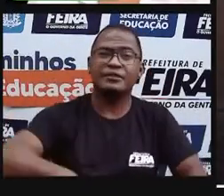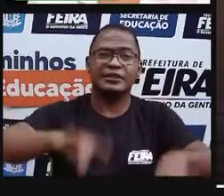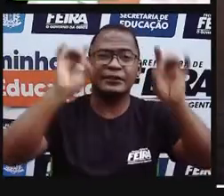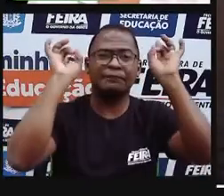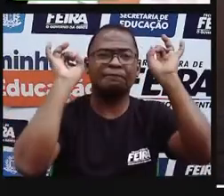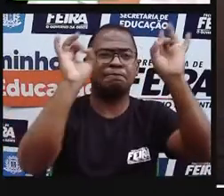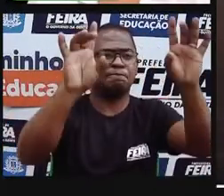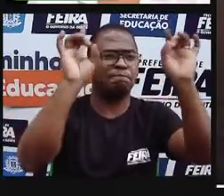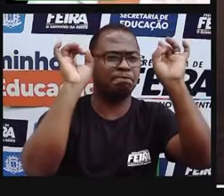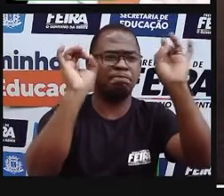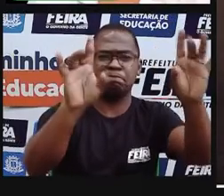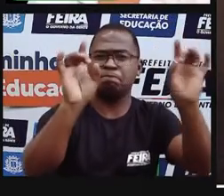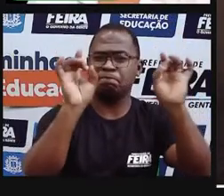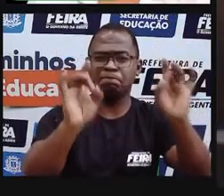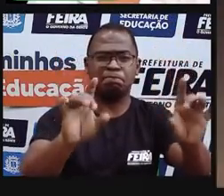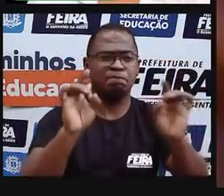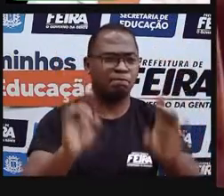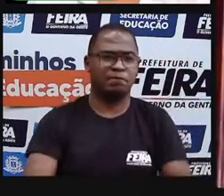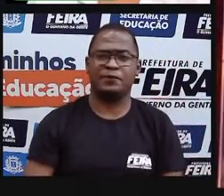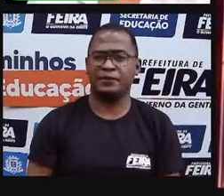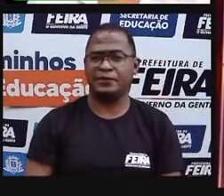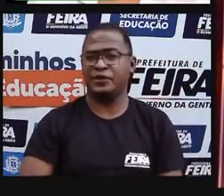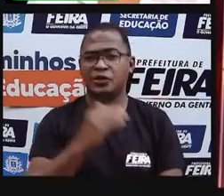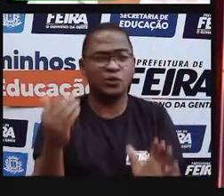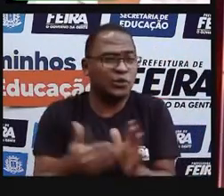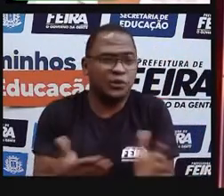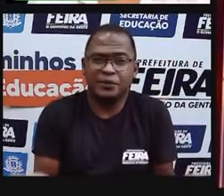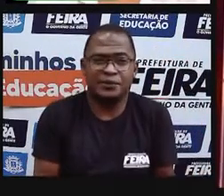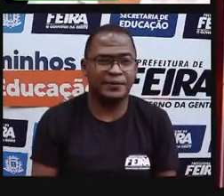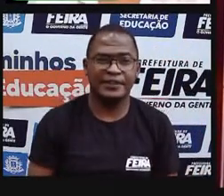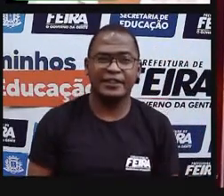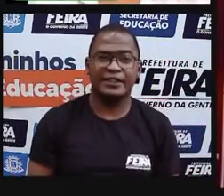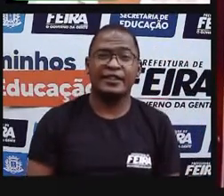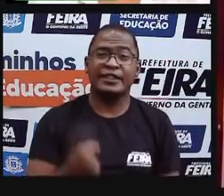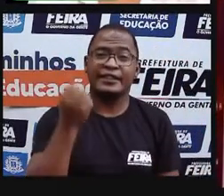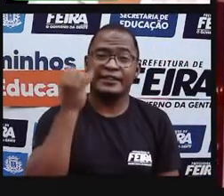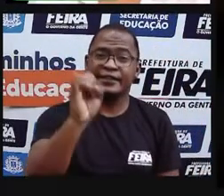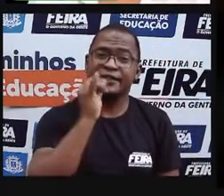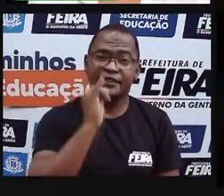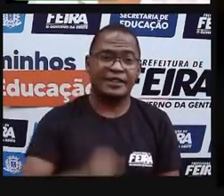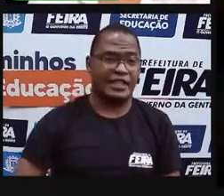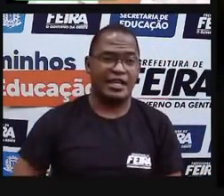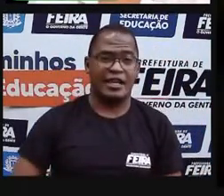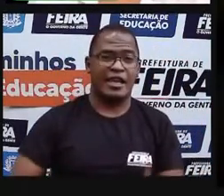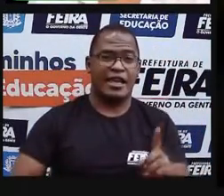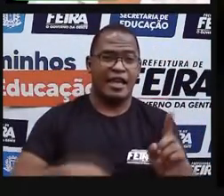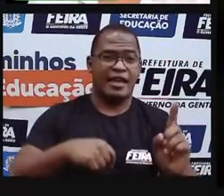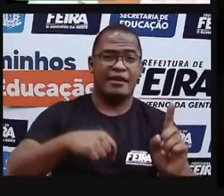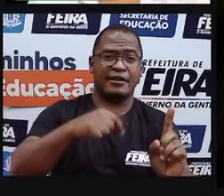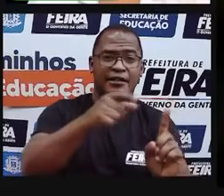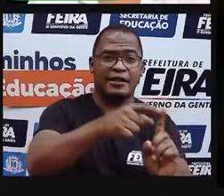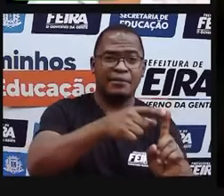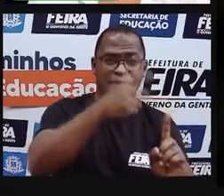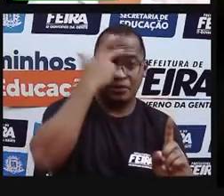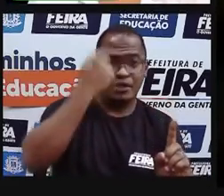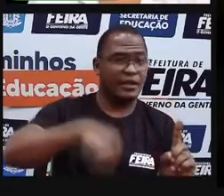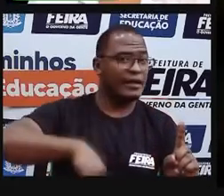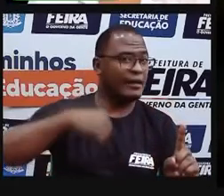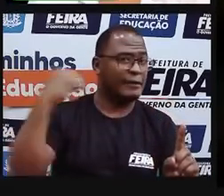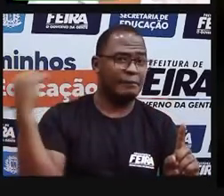e organismos vivos que nossa ciência conhece, Você faz parte de uma única espécie que tem a capacidade de fazer rir,